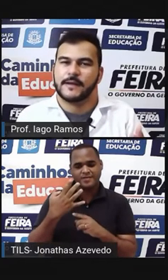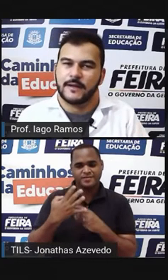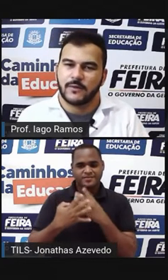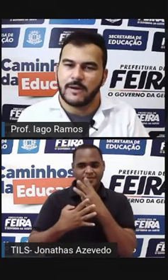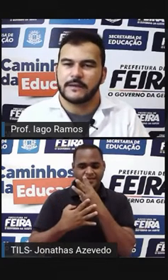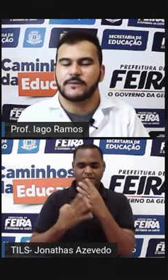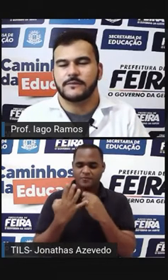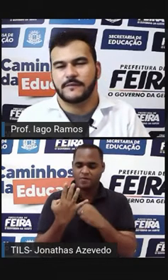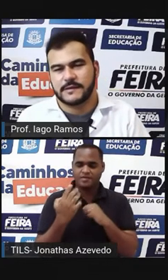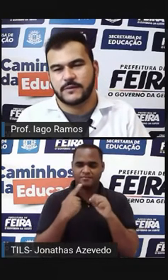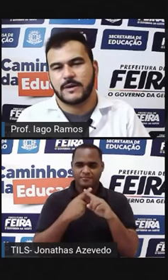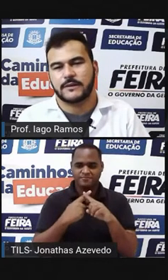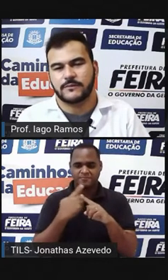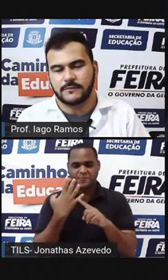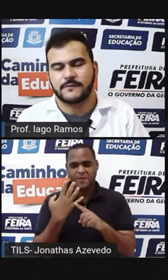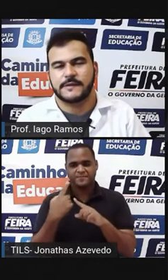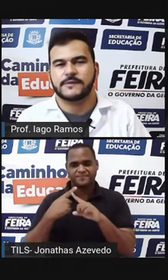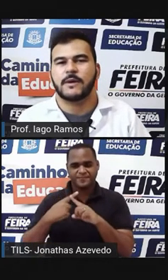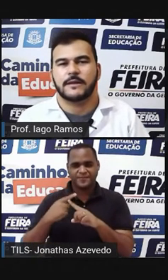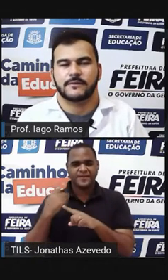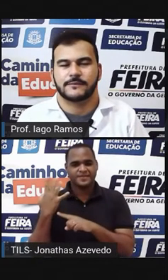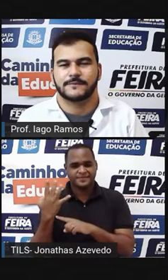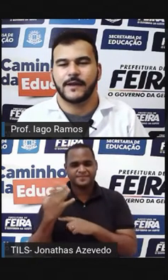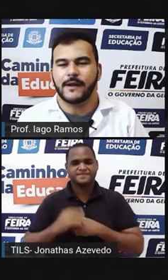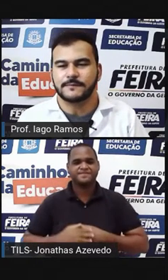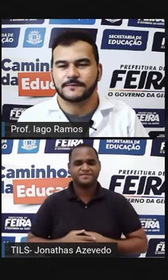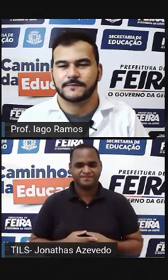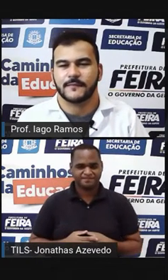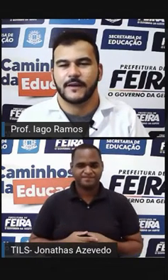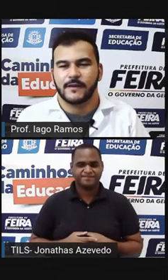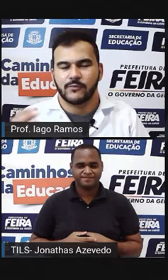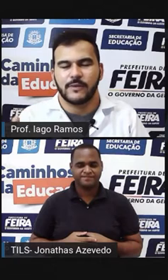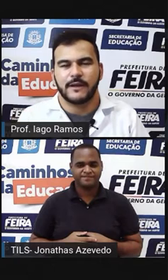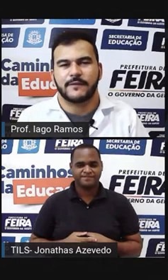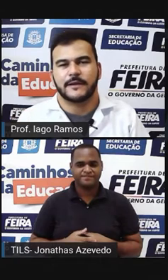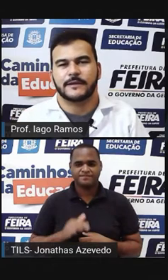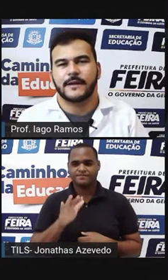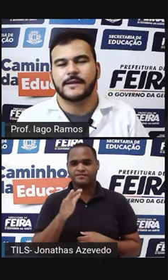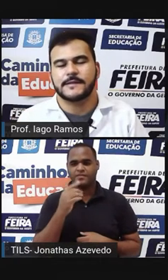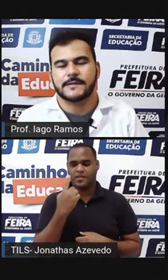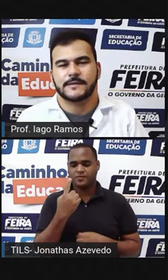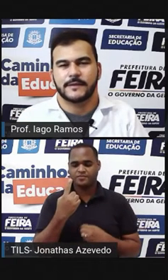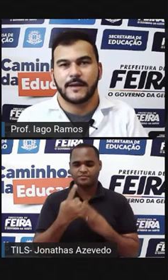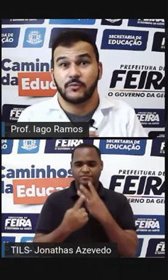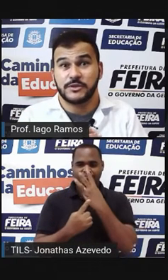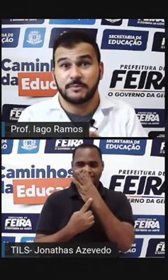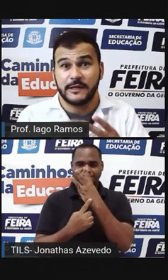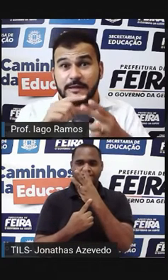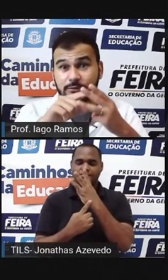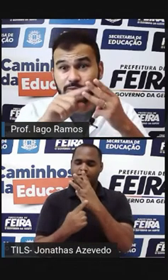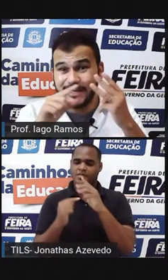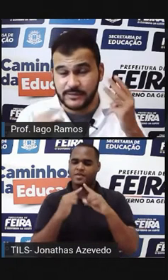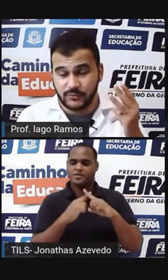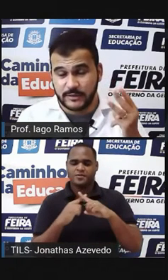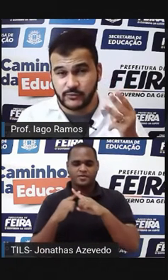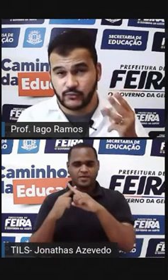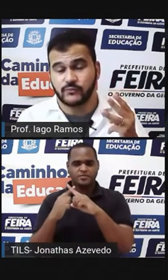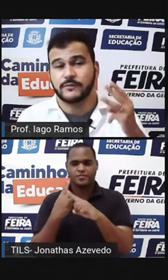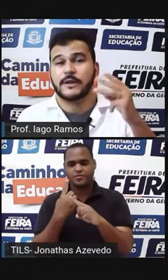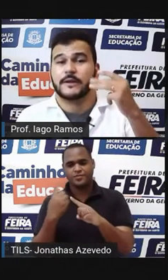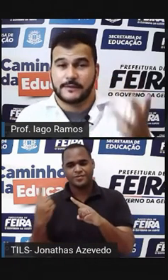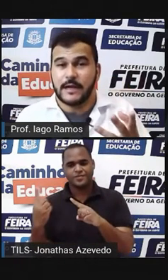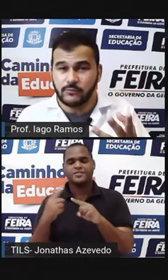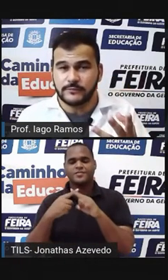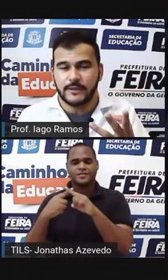3 é 4 vezes 4 vezes 4 1 elevado a 3 que é multiplicando 3 de números